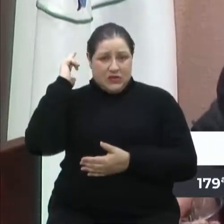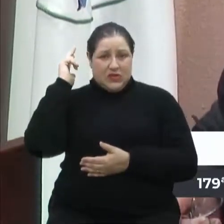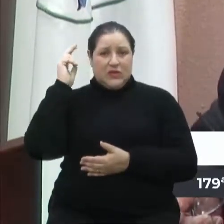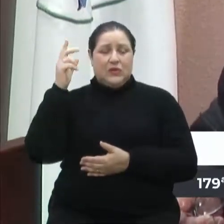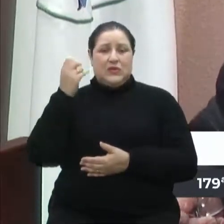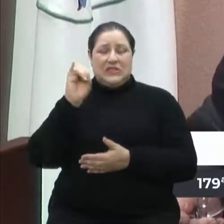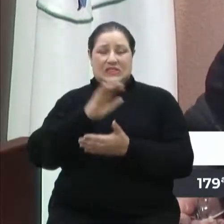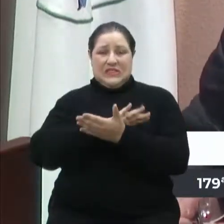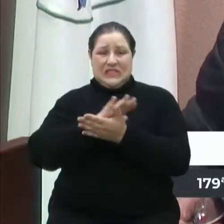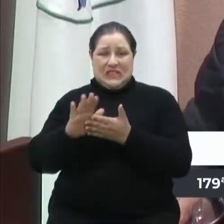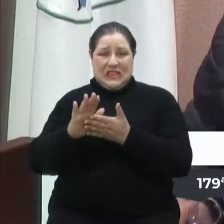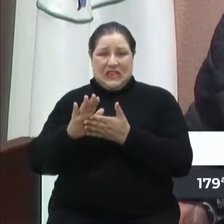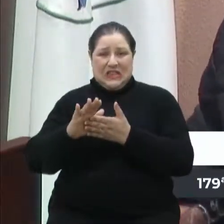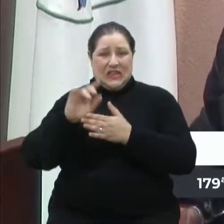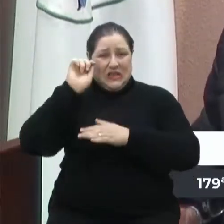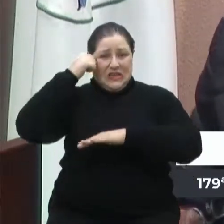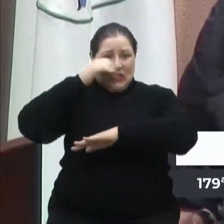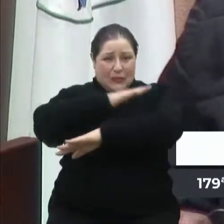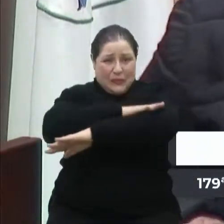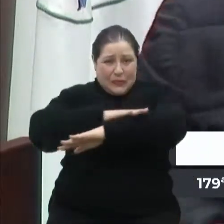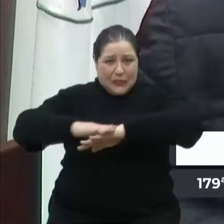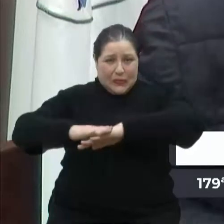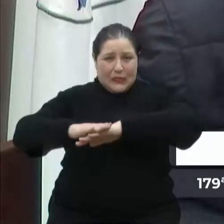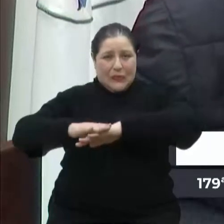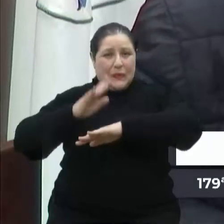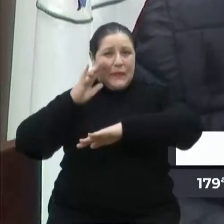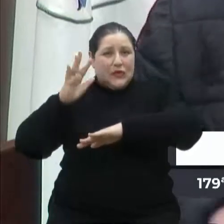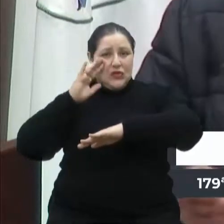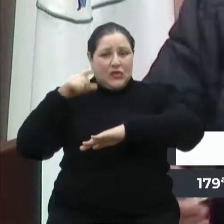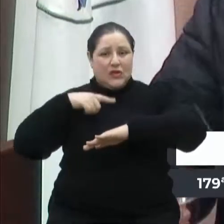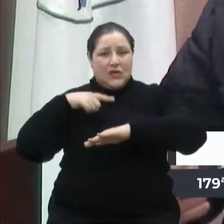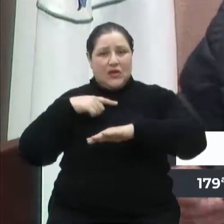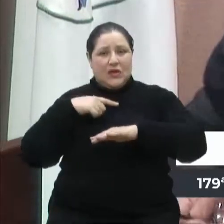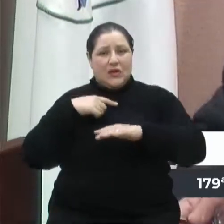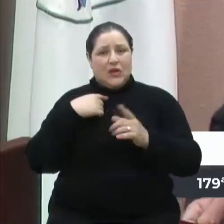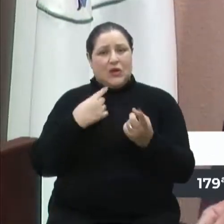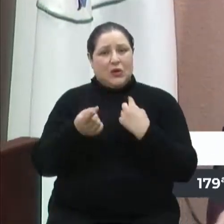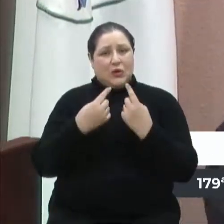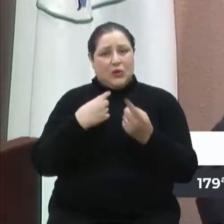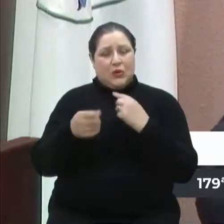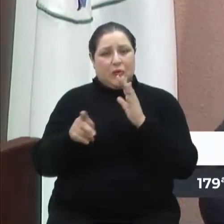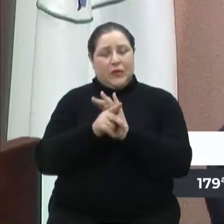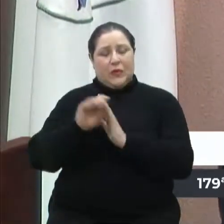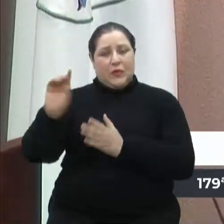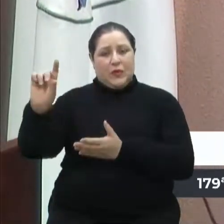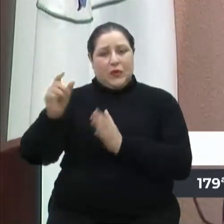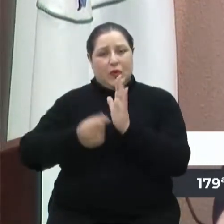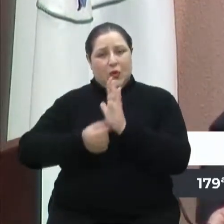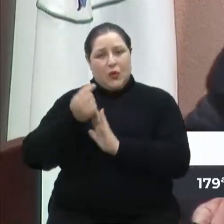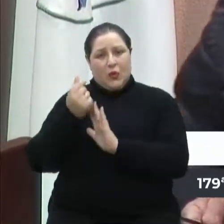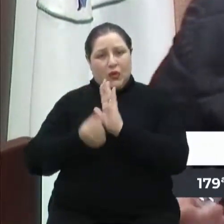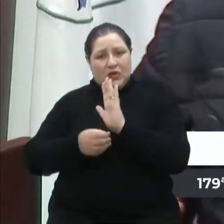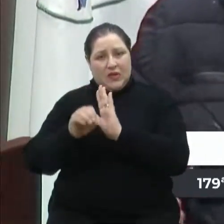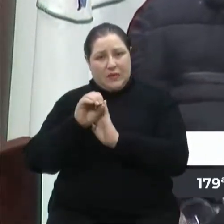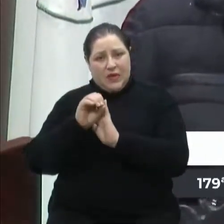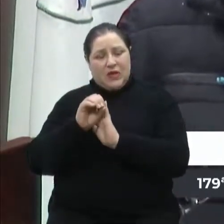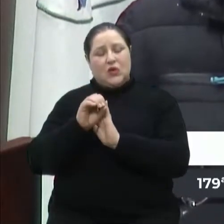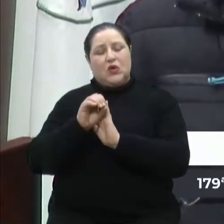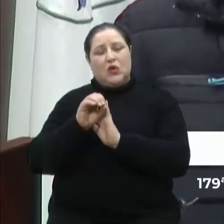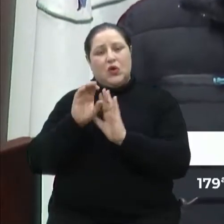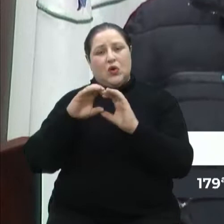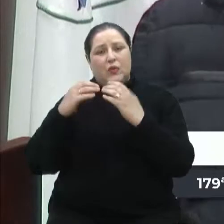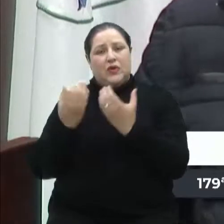que dá acesso da 453 até o Serrano, foi com dinheiro do orçamento comunitário. Hoje,